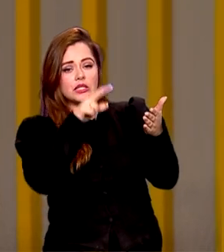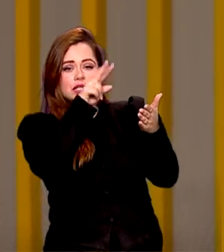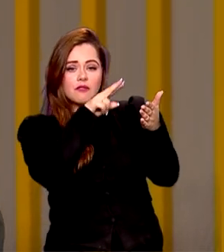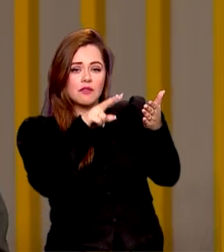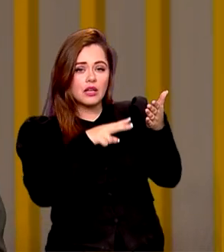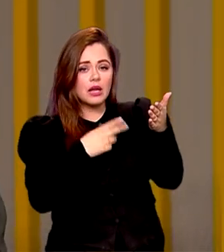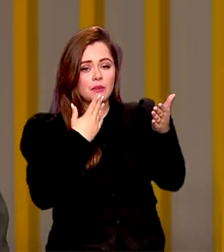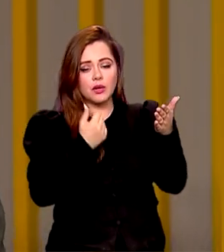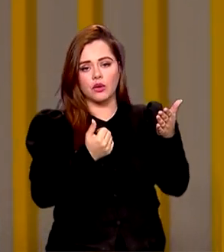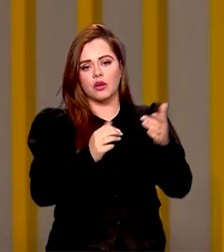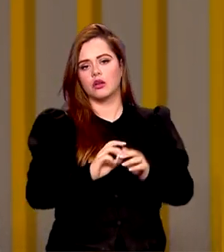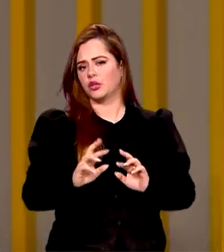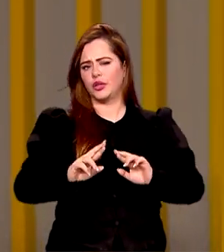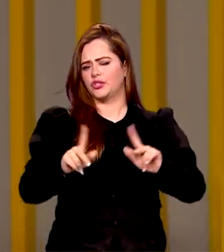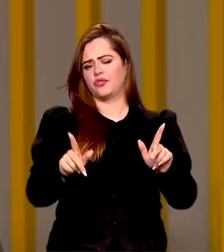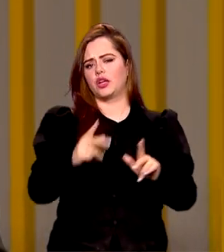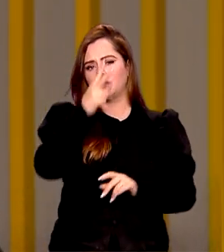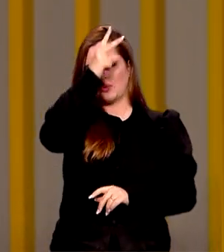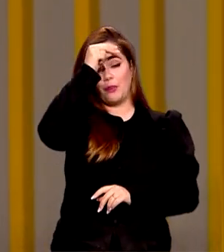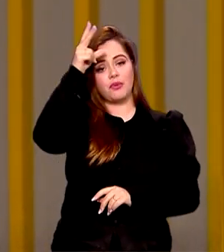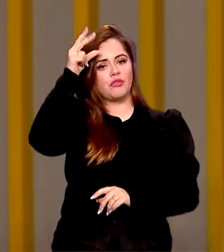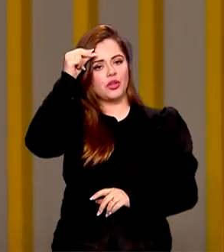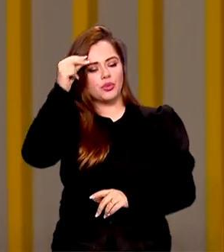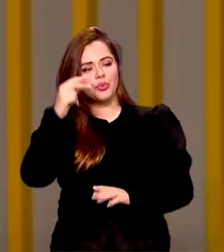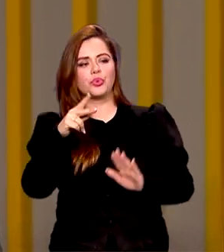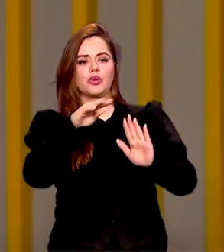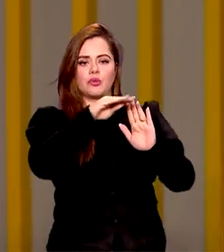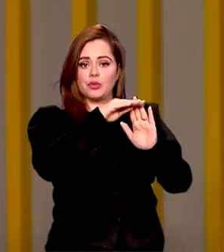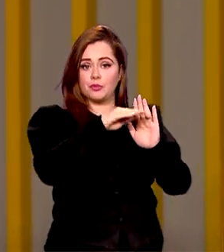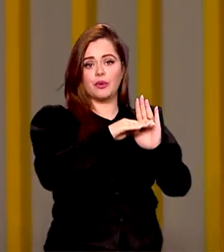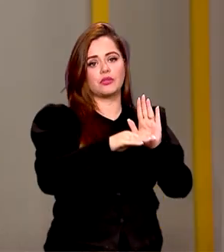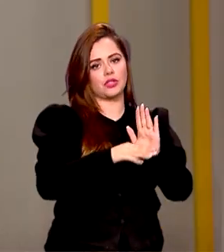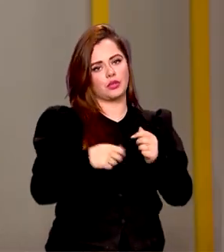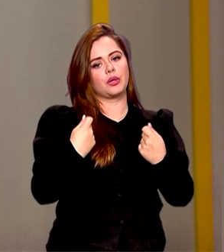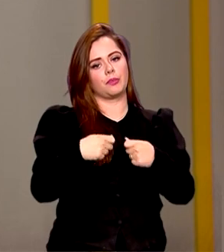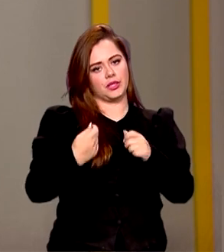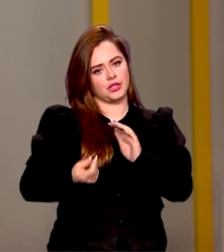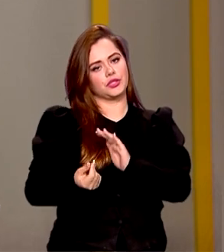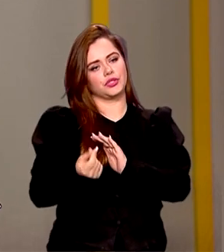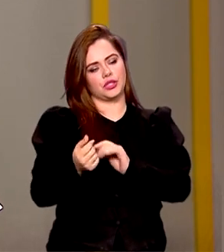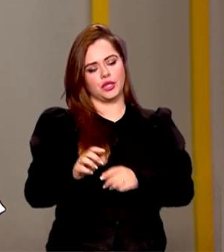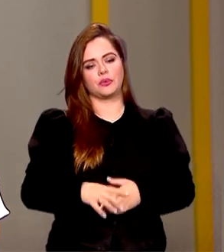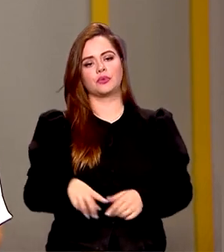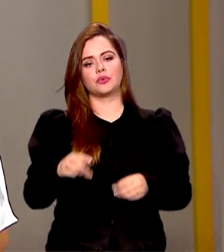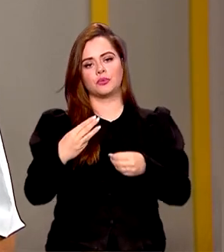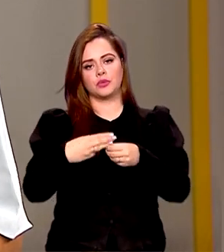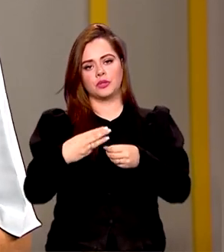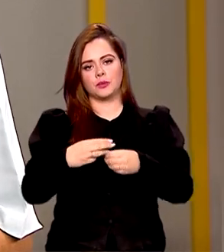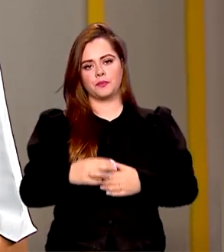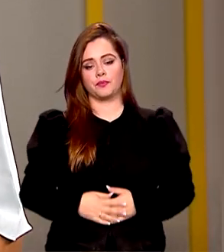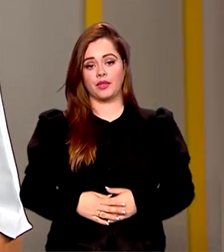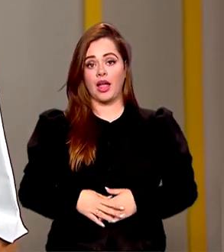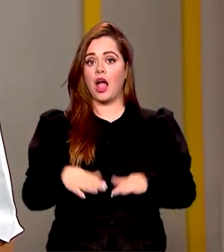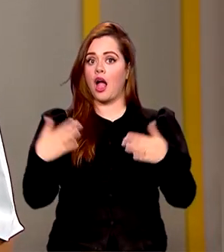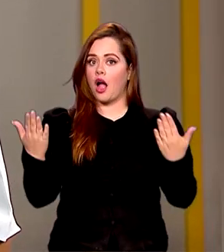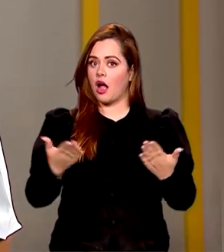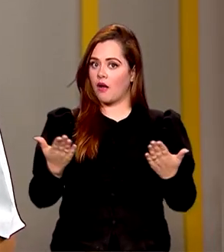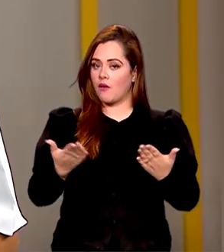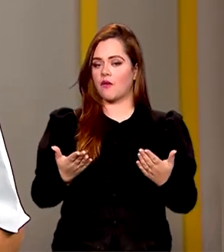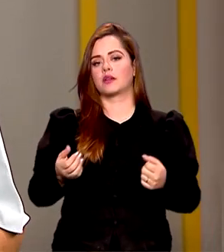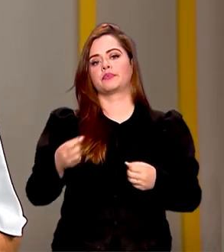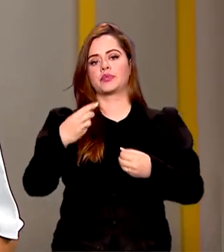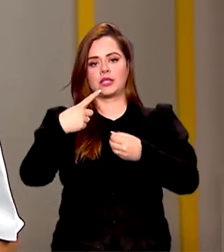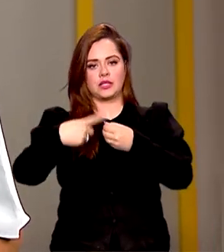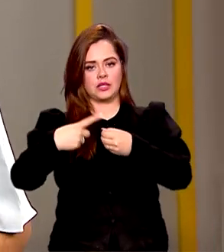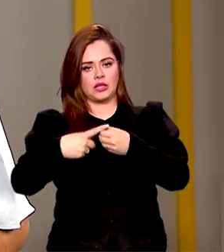de prefeituras que precisam financiar projetos nos municípios. Agora, cidades de pequeno e médio porte já